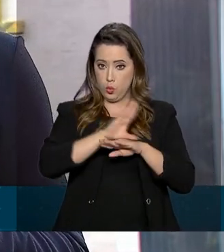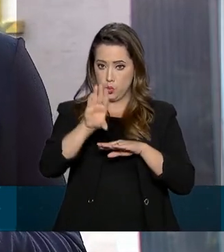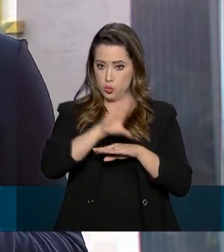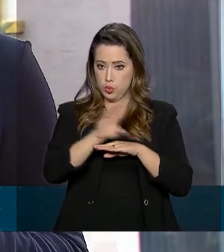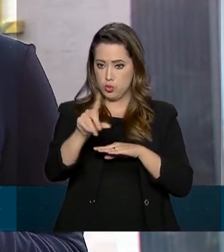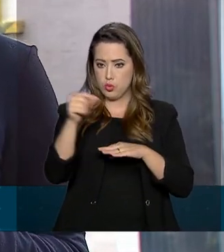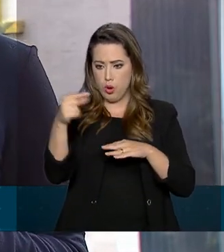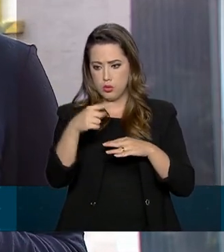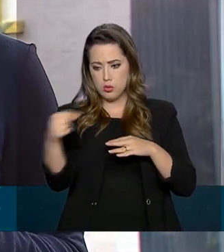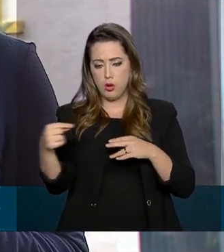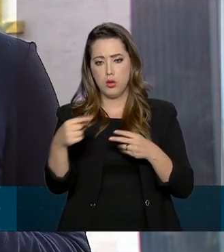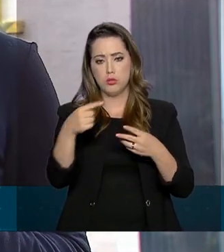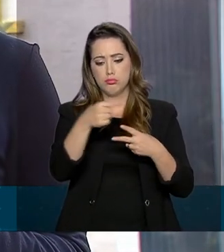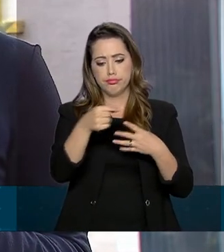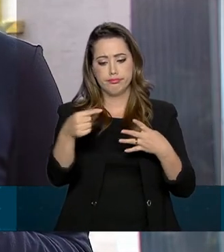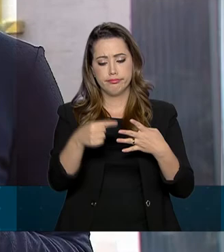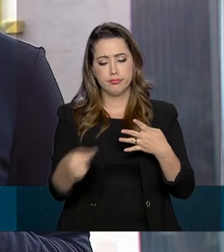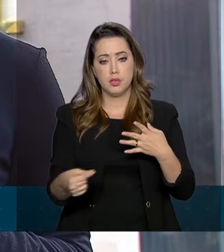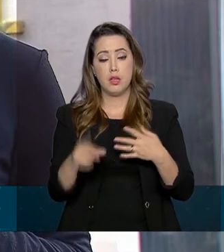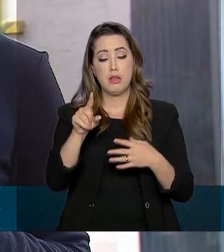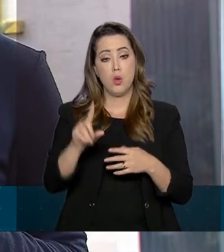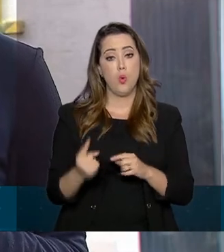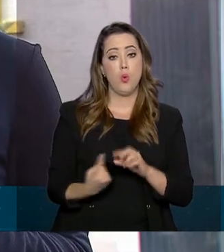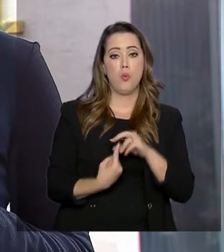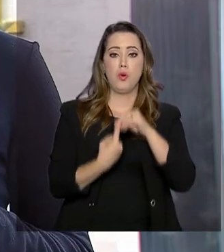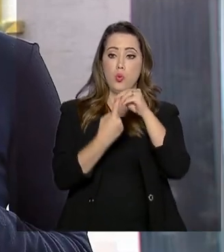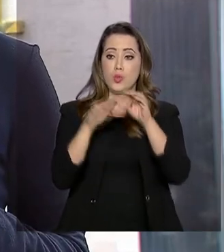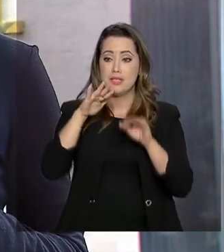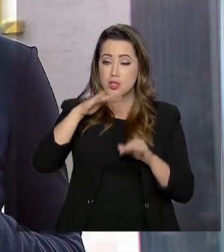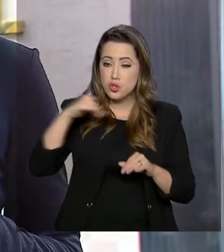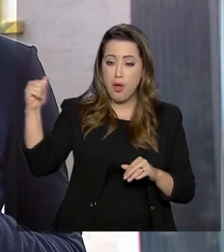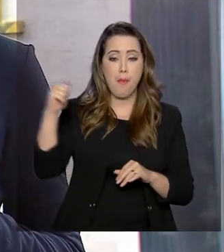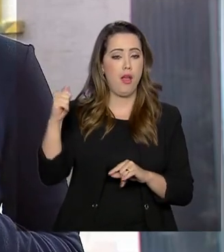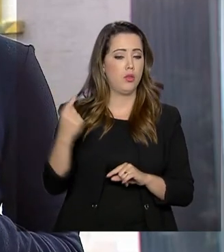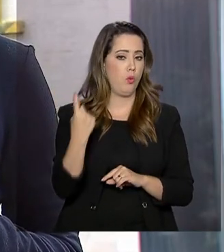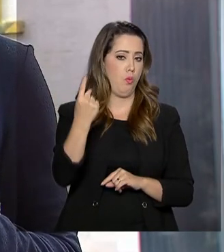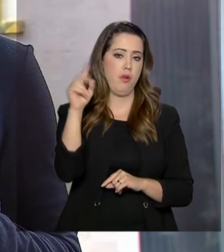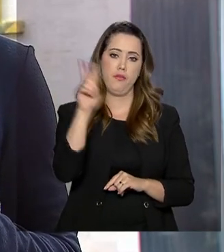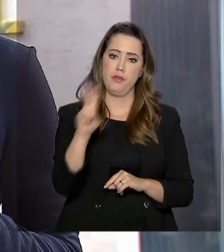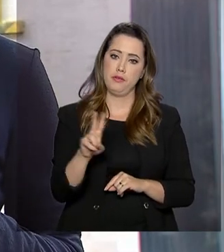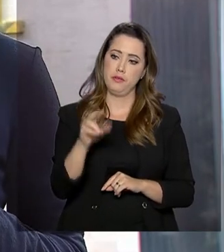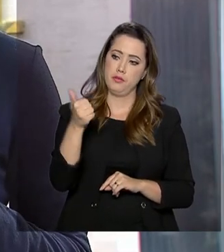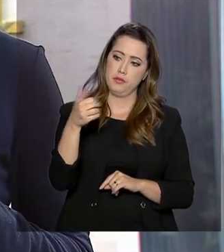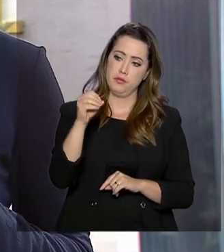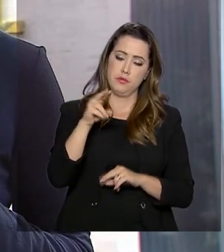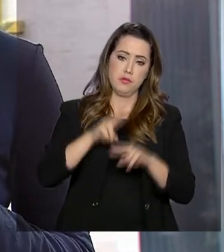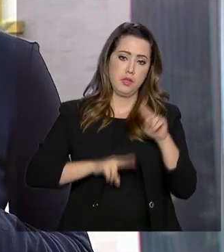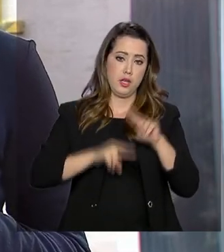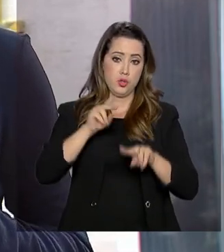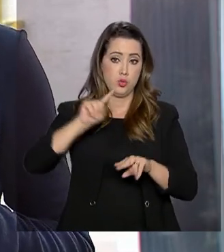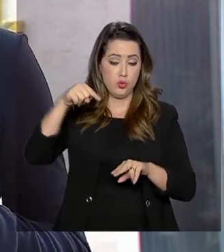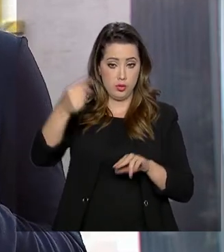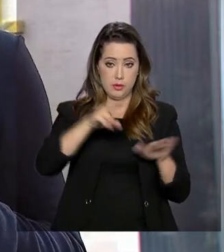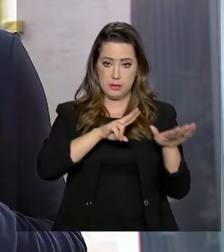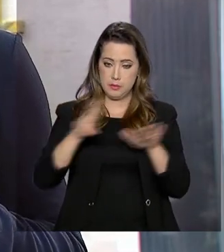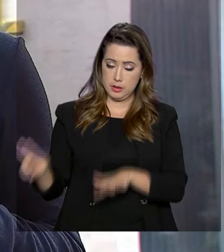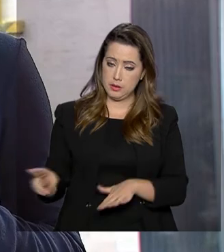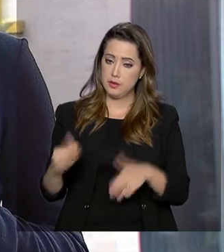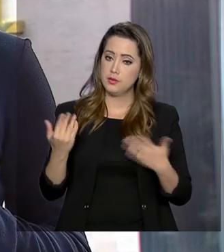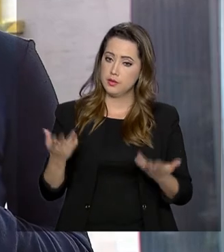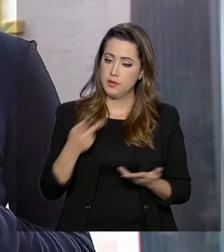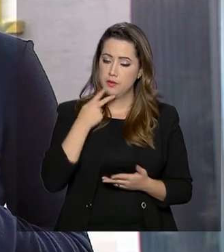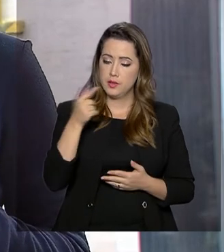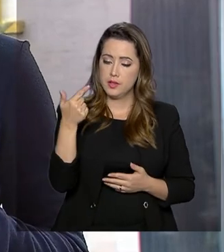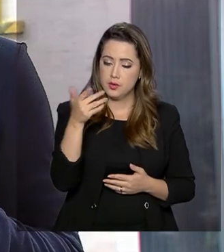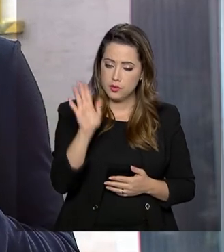O SISU tem uma única chamada, então. O resultado será divulgado no dia 10 de junho, na semana que vem. Reforçando,